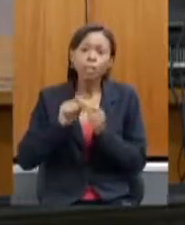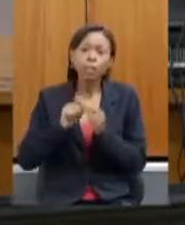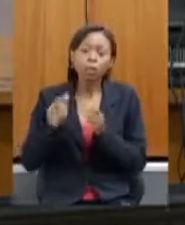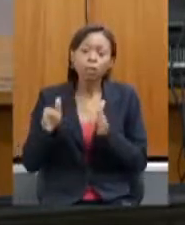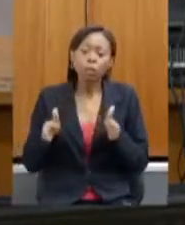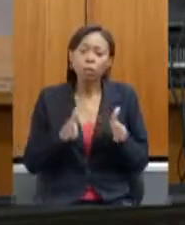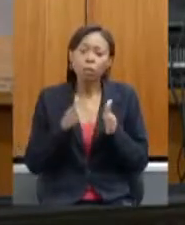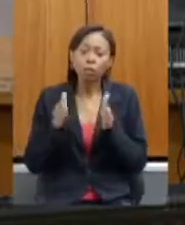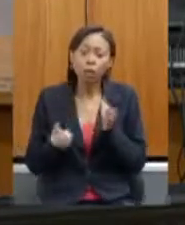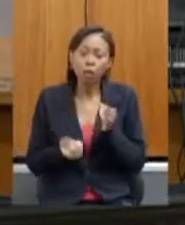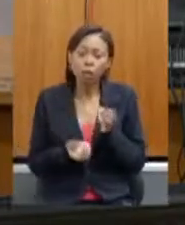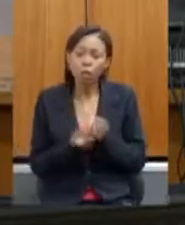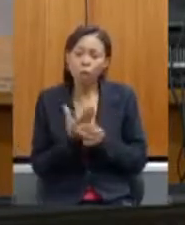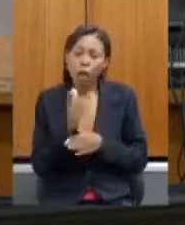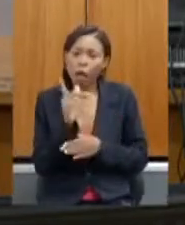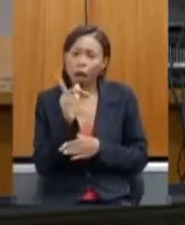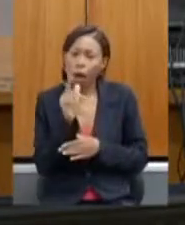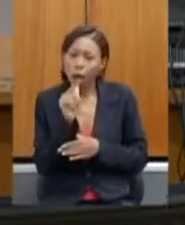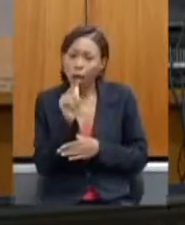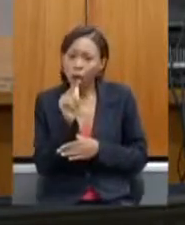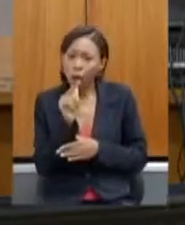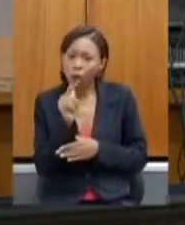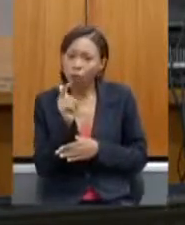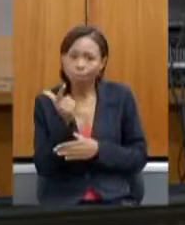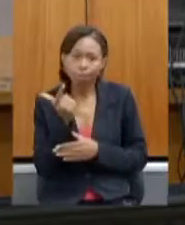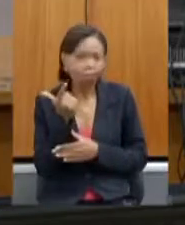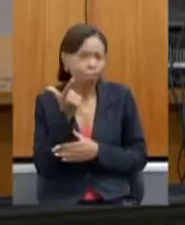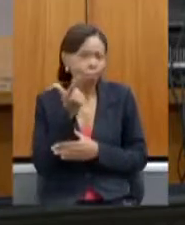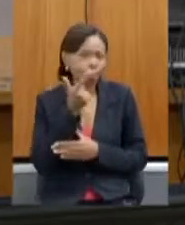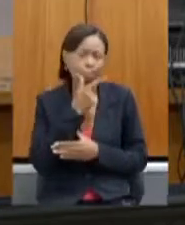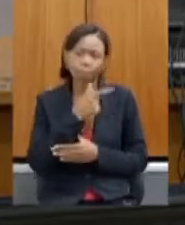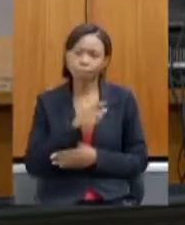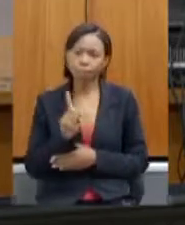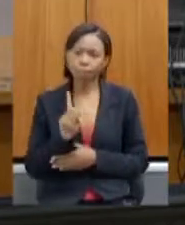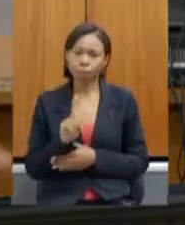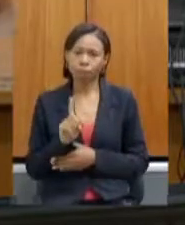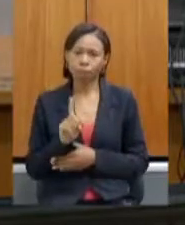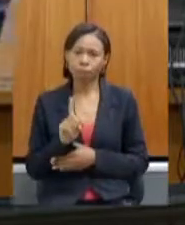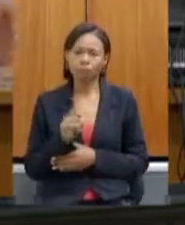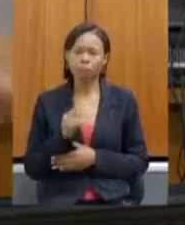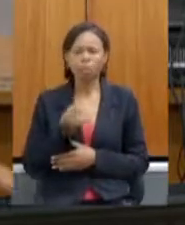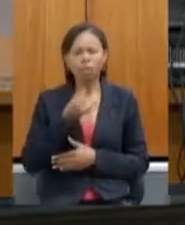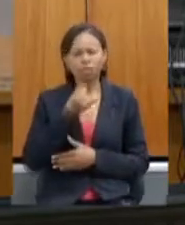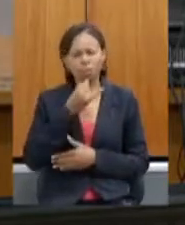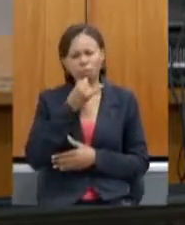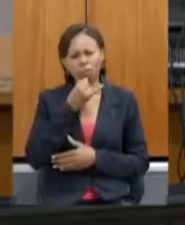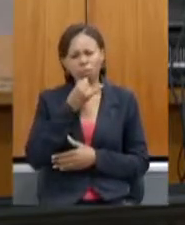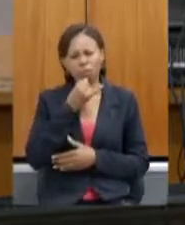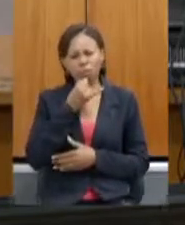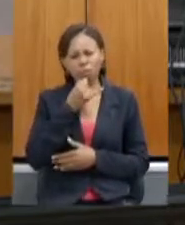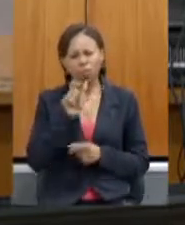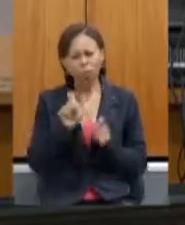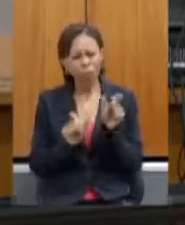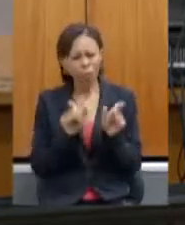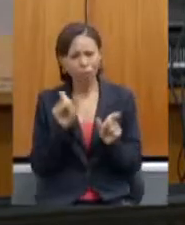conseguimos produzir água. É triste as pessoas de estarem de um rio